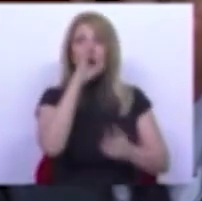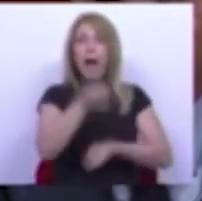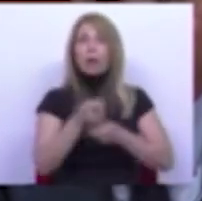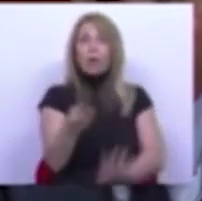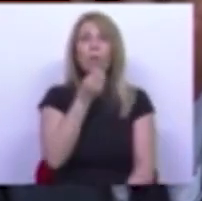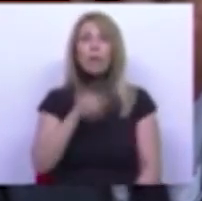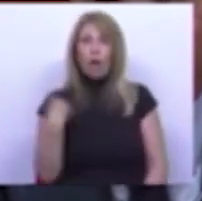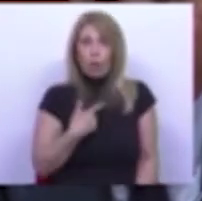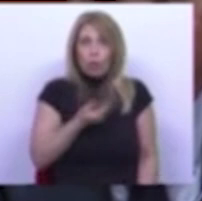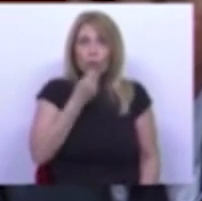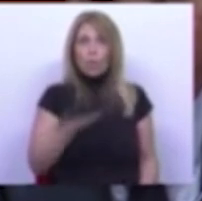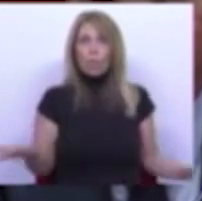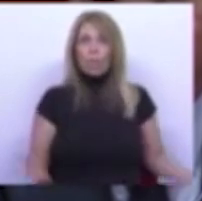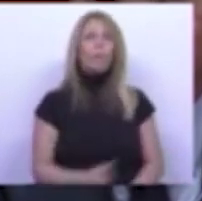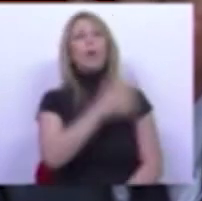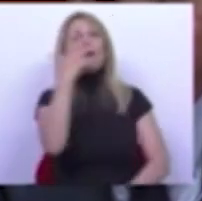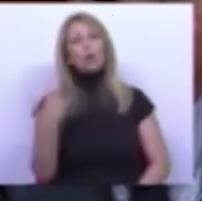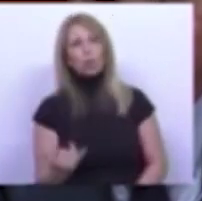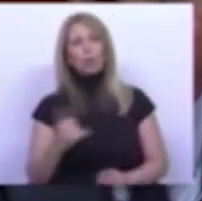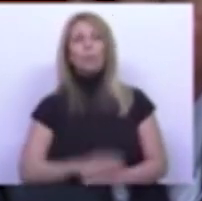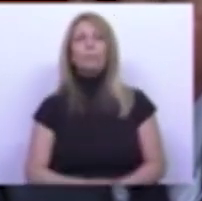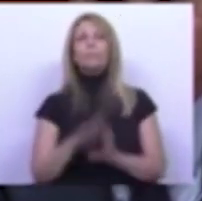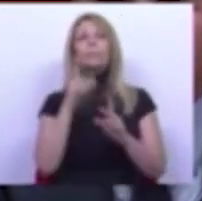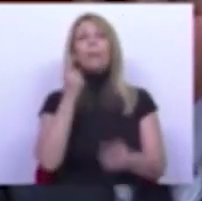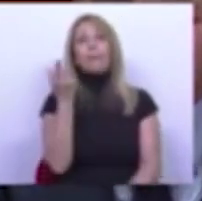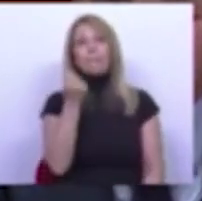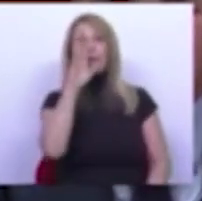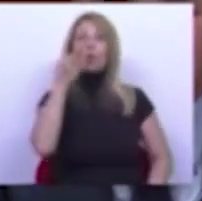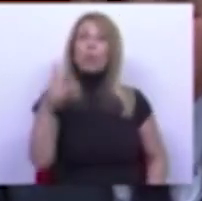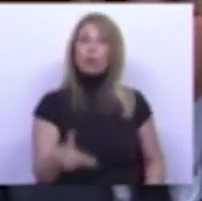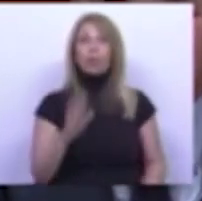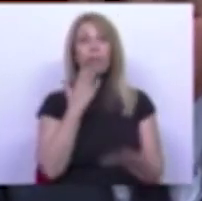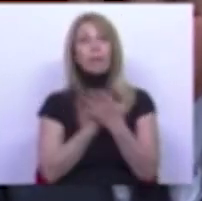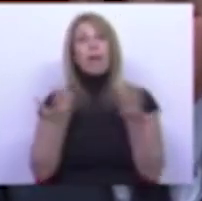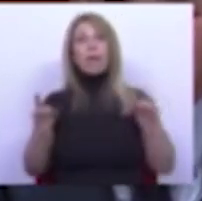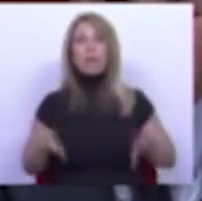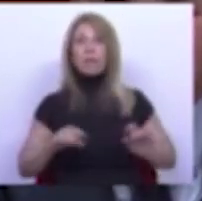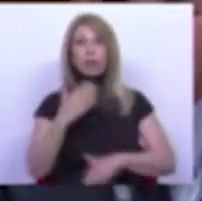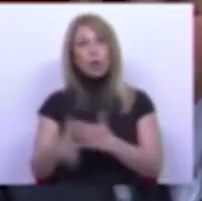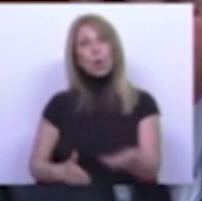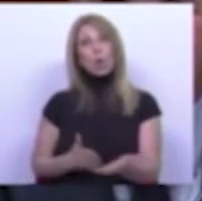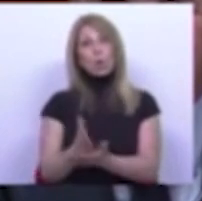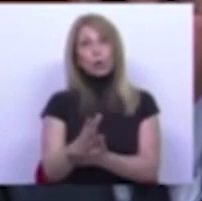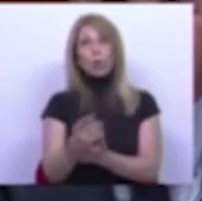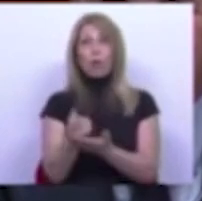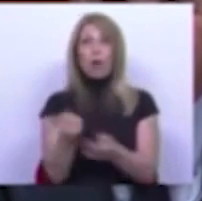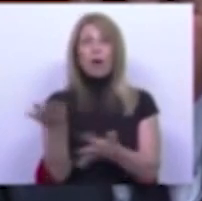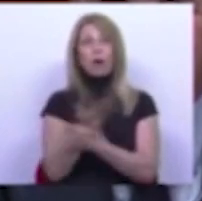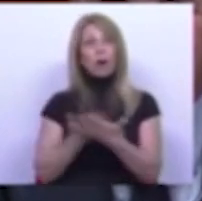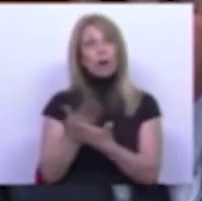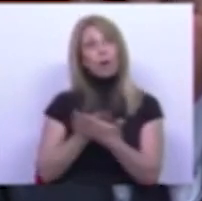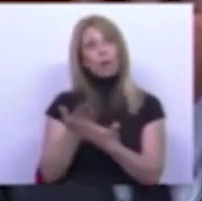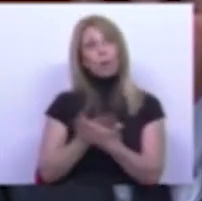Segundo lugar, agindo sob o preço dos combustíveis, de forma a evitar a contaminação do conjunto da economia por